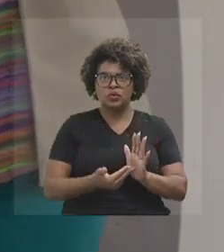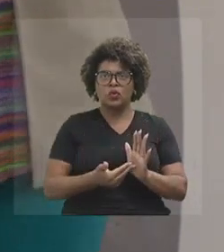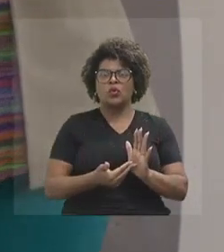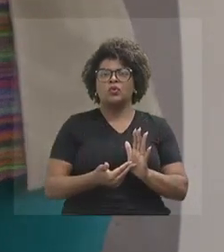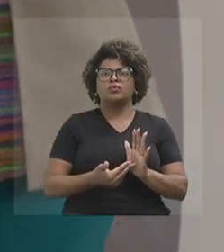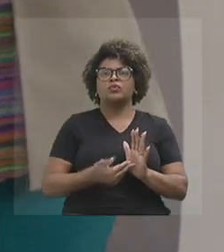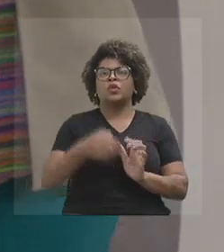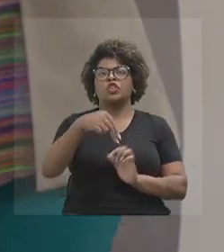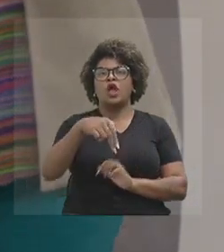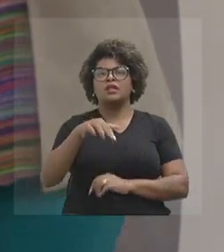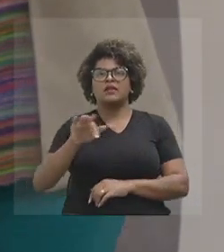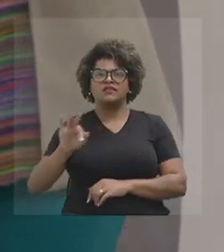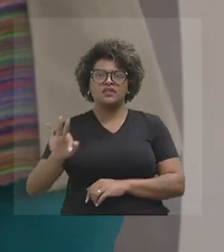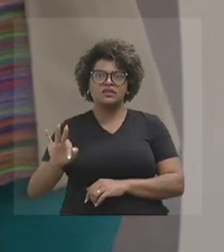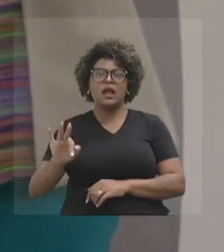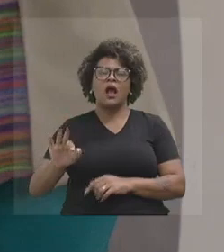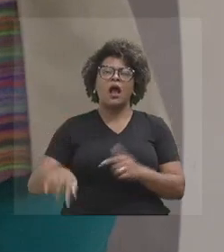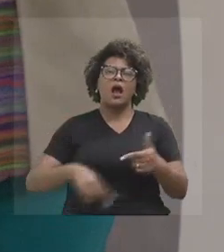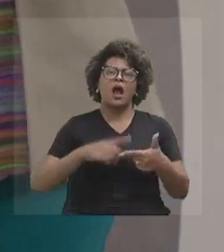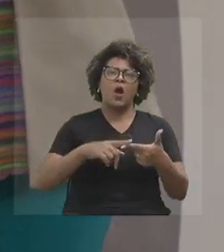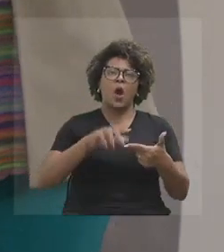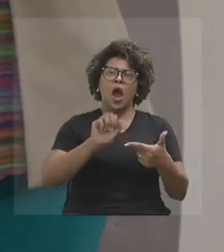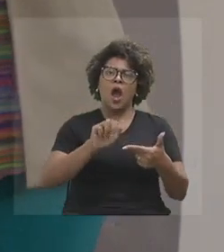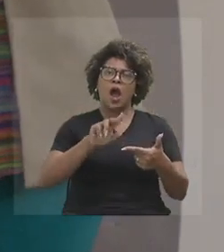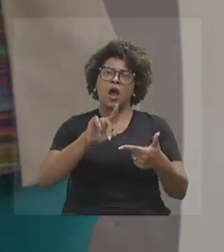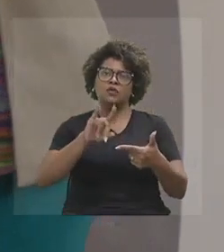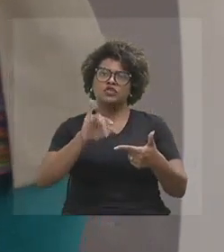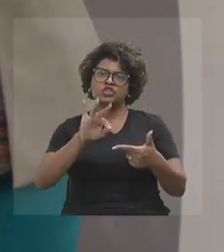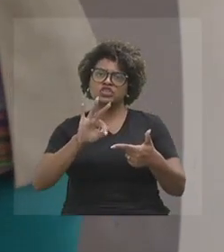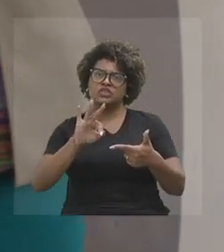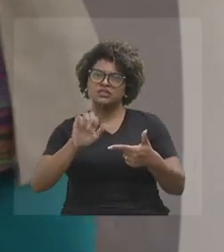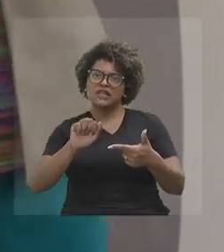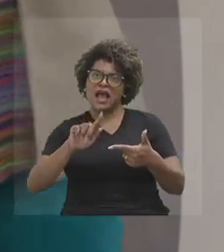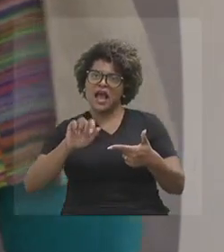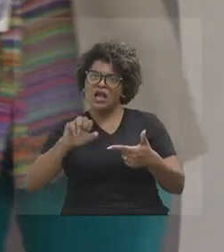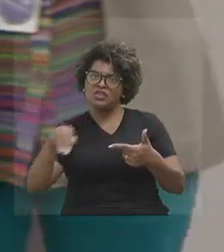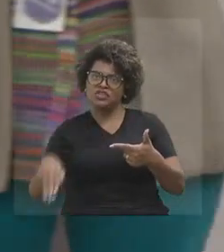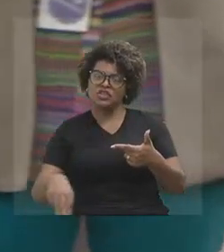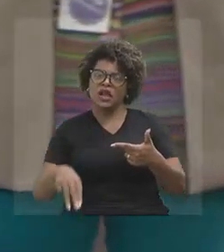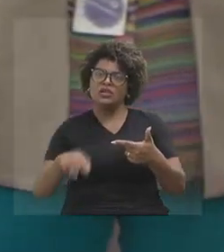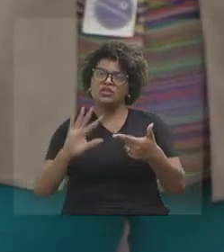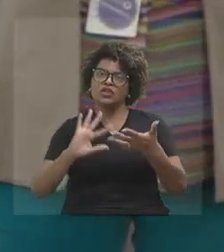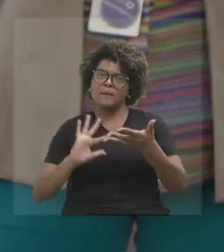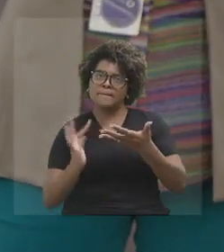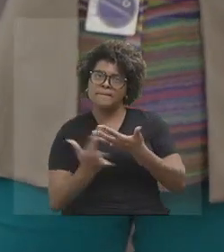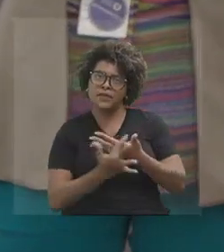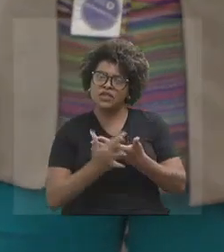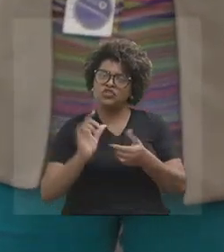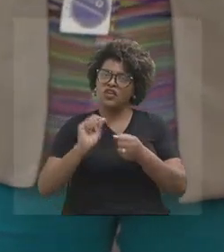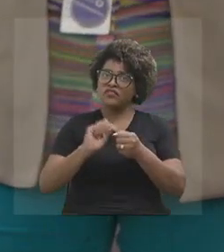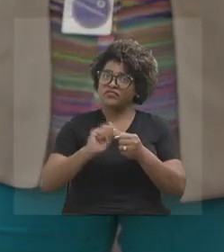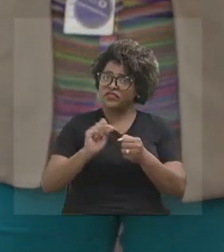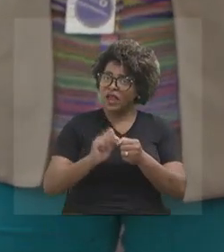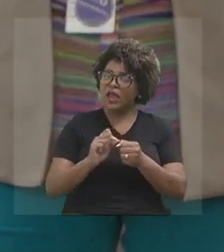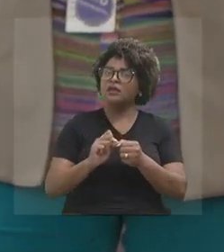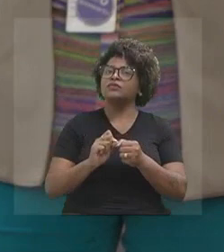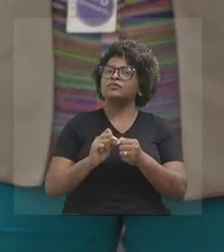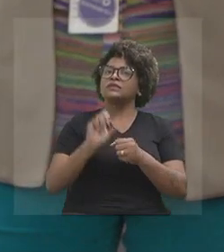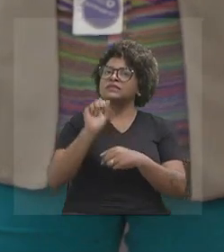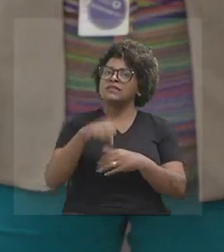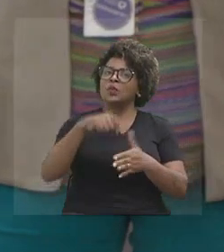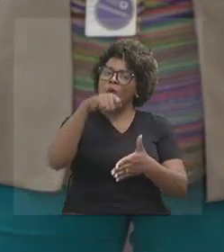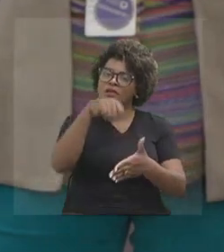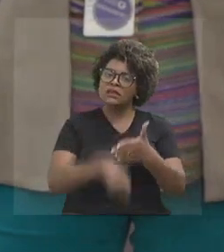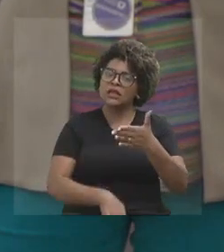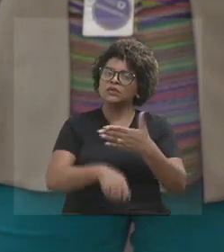fiscais, de auditagem de mídia, é tudo feito eletronicamente, com assinatura digital. A gente